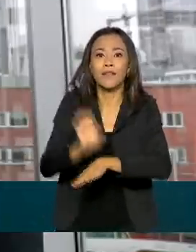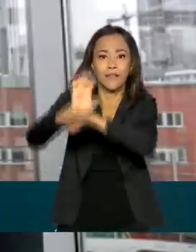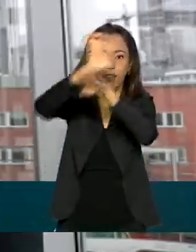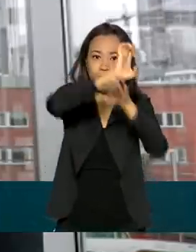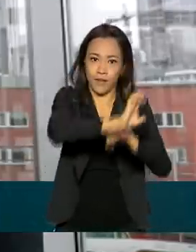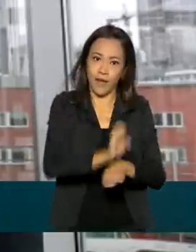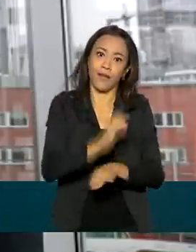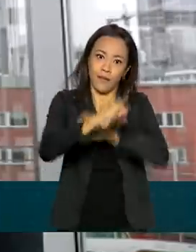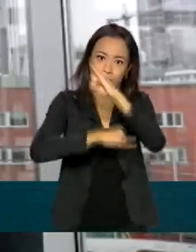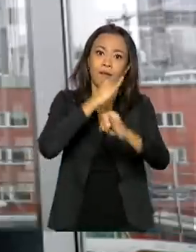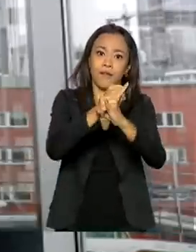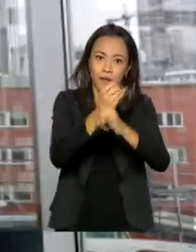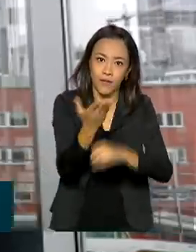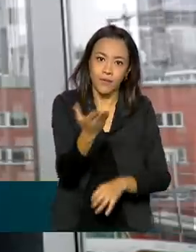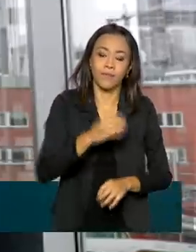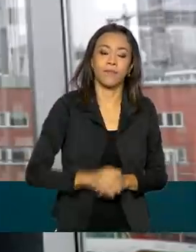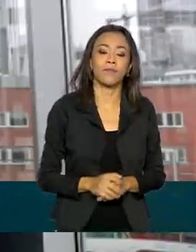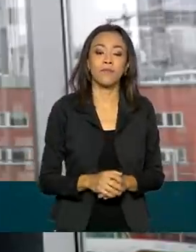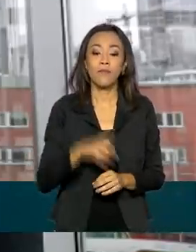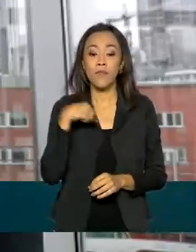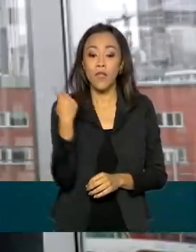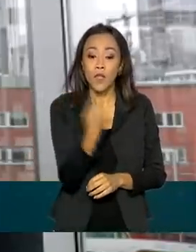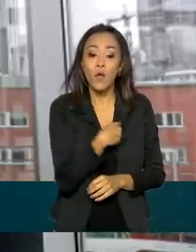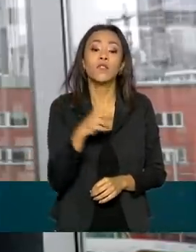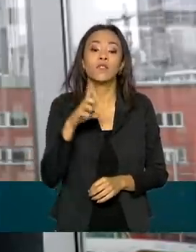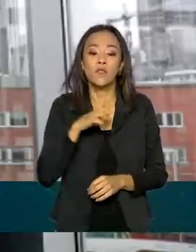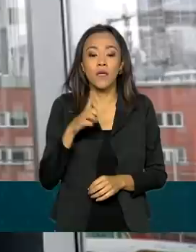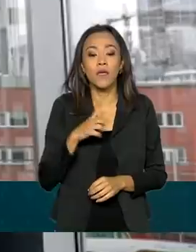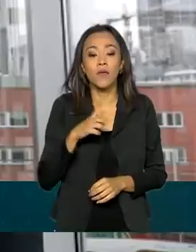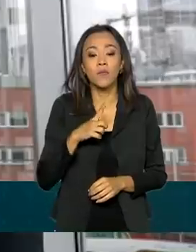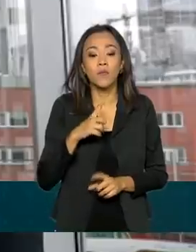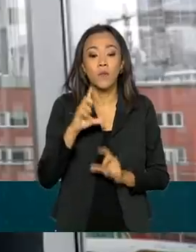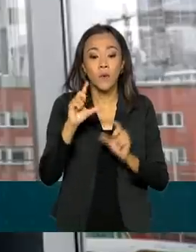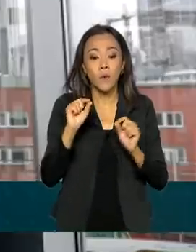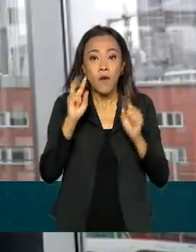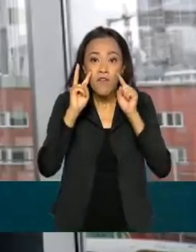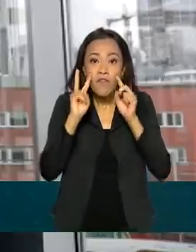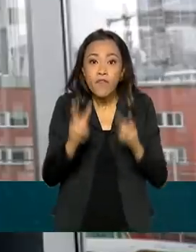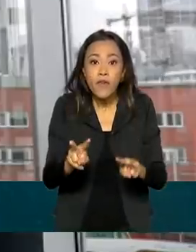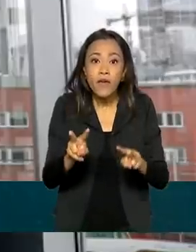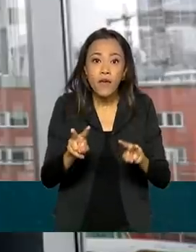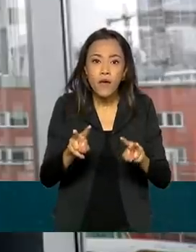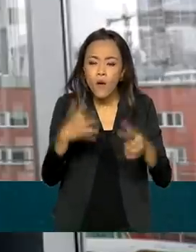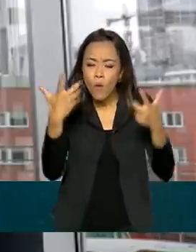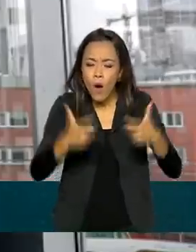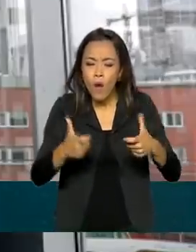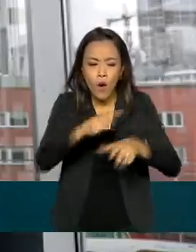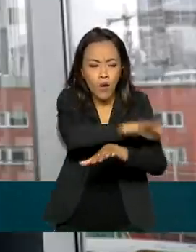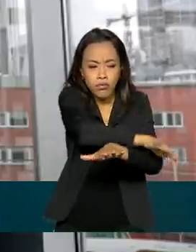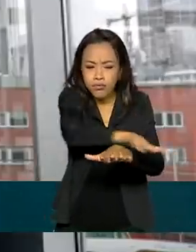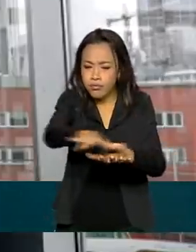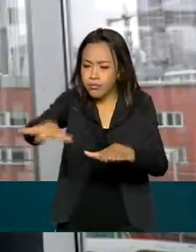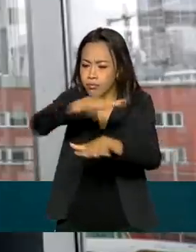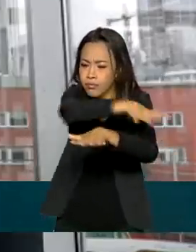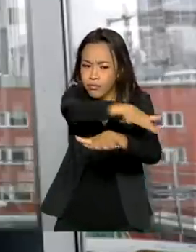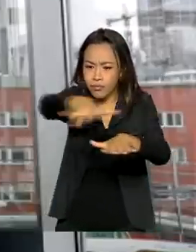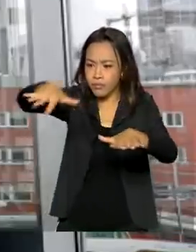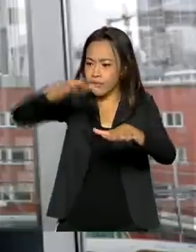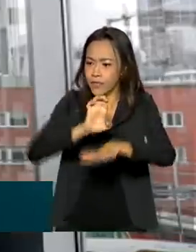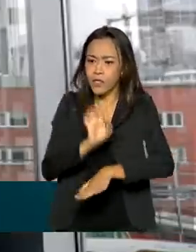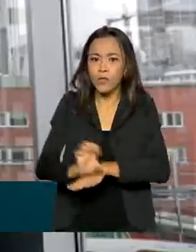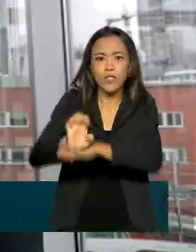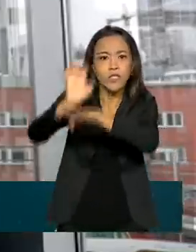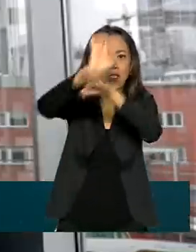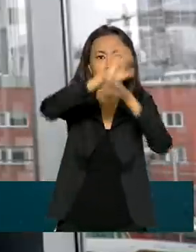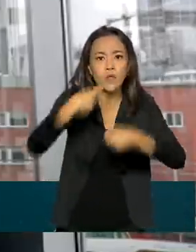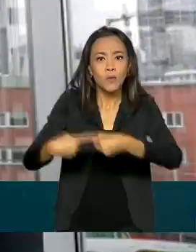a cobertura móvel em manchas, você consegue ver a área coberta do seu município, a informação está em